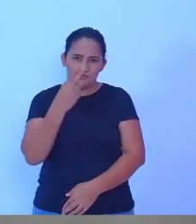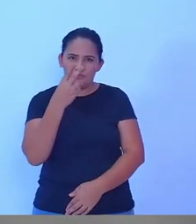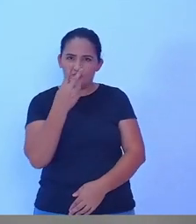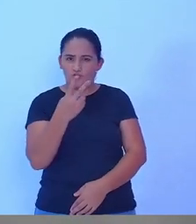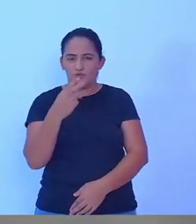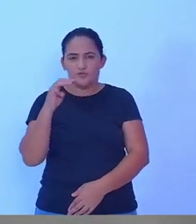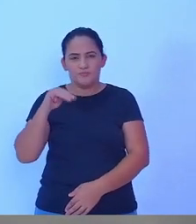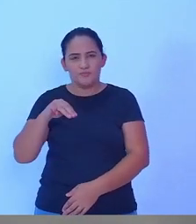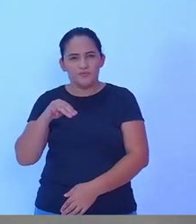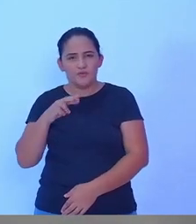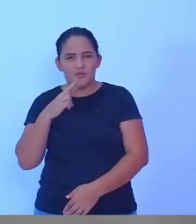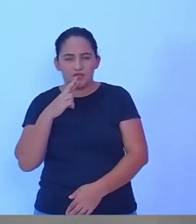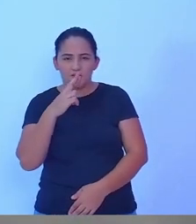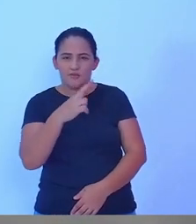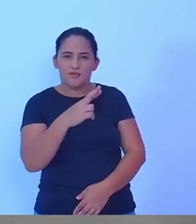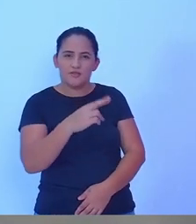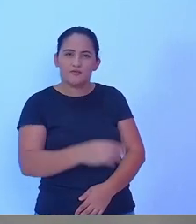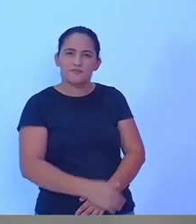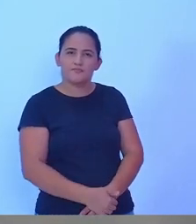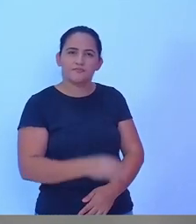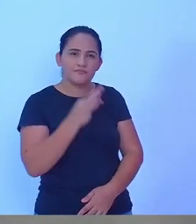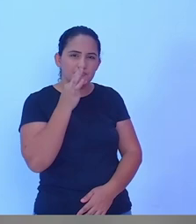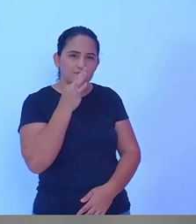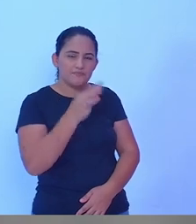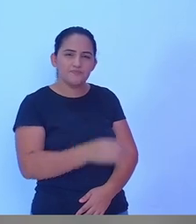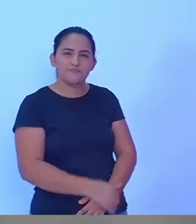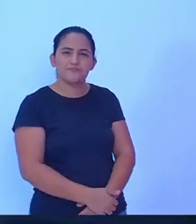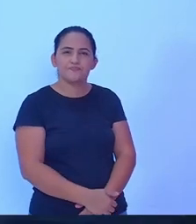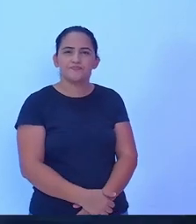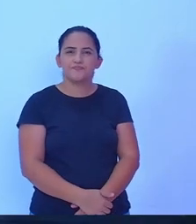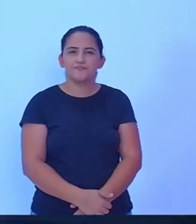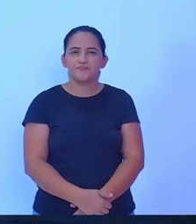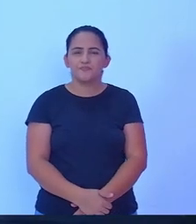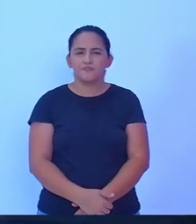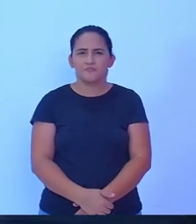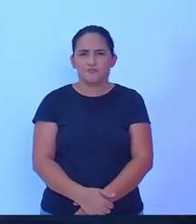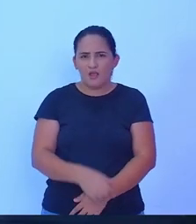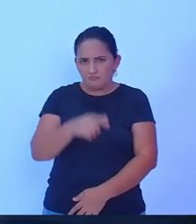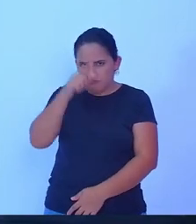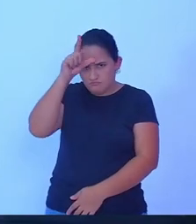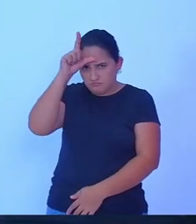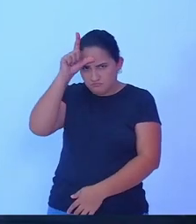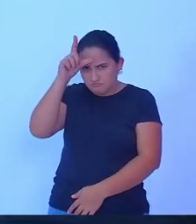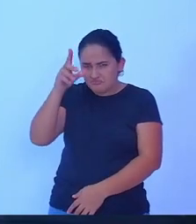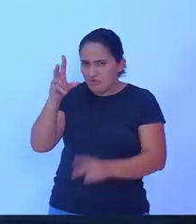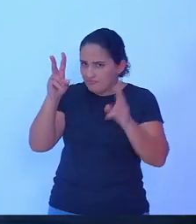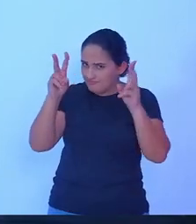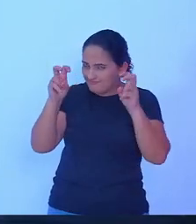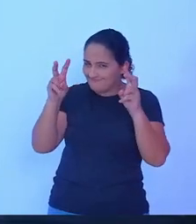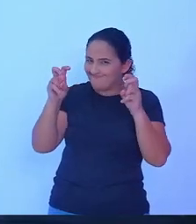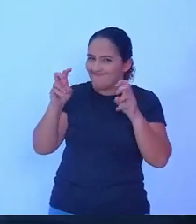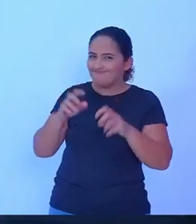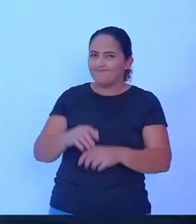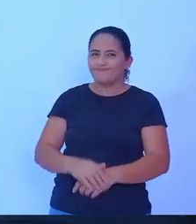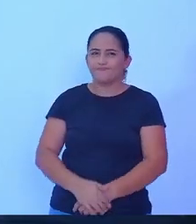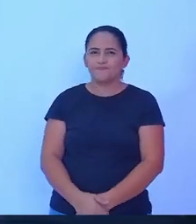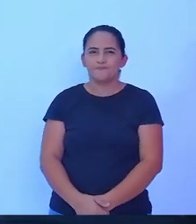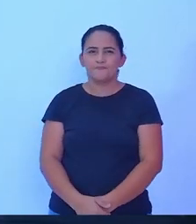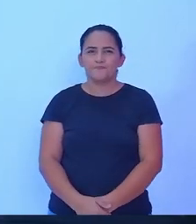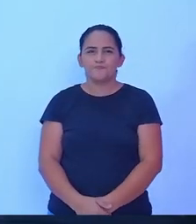questionamento do seu oponente. Agora. Seu Lucindo, esse é um tema no qual